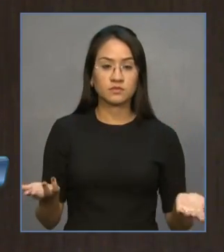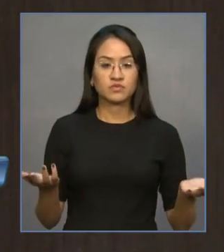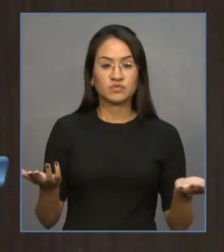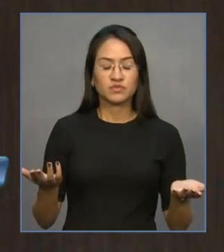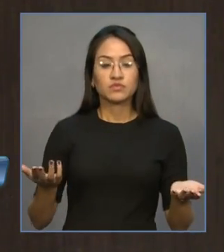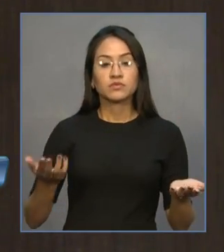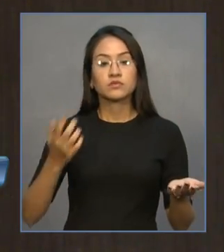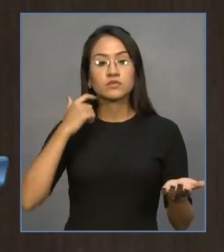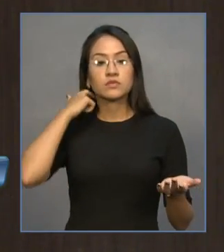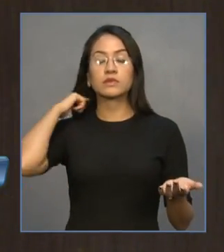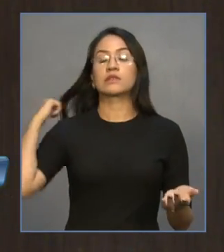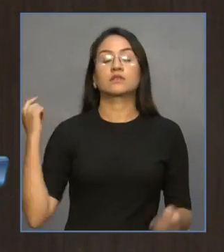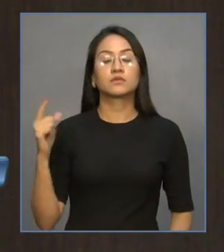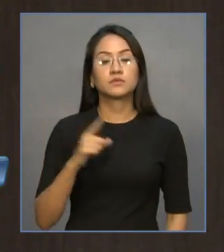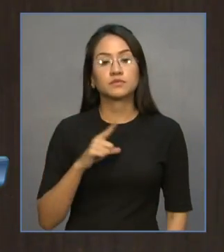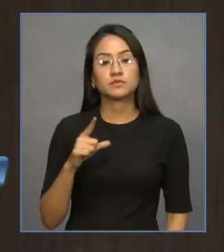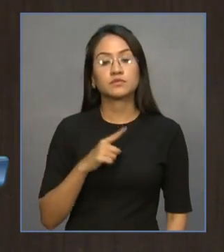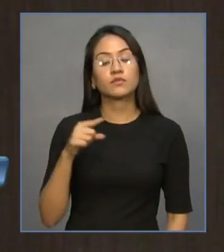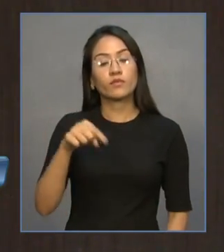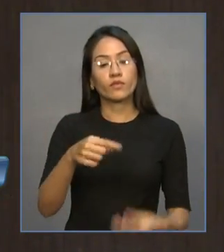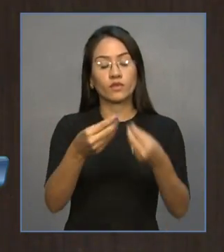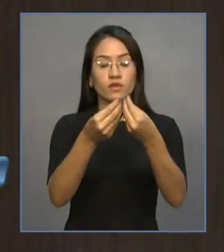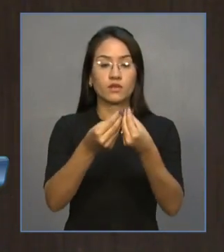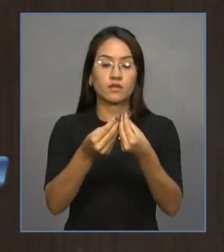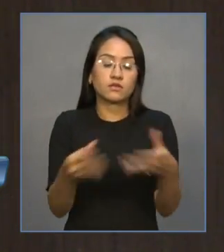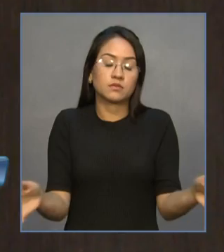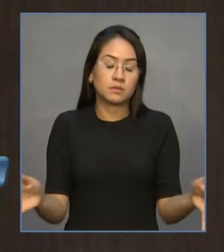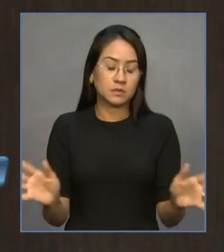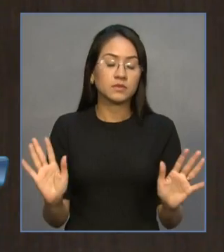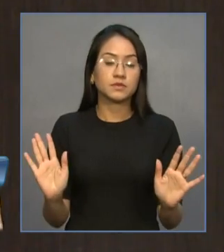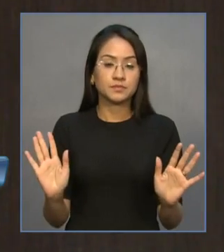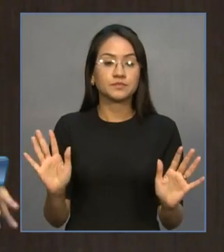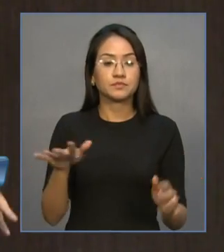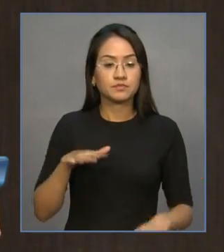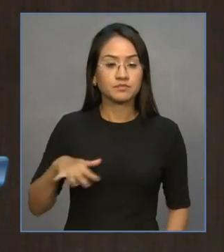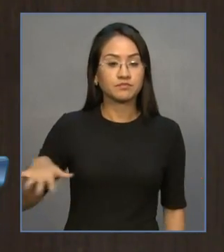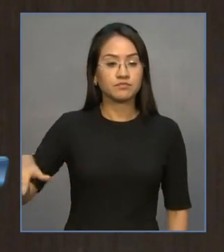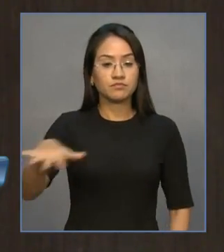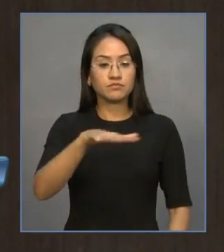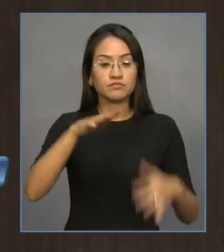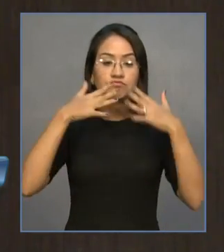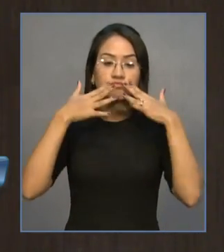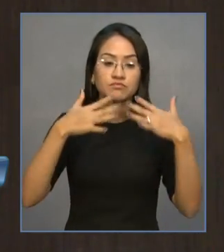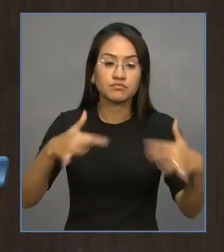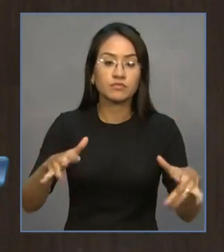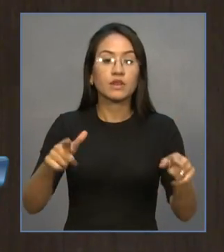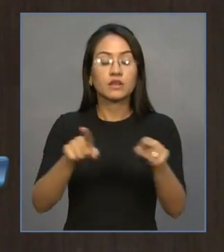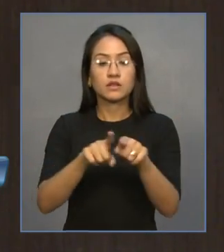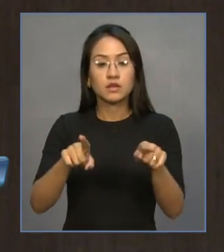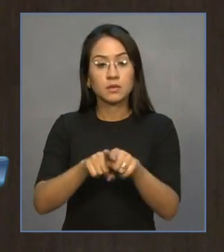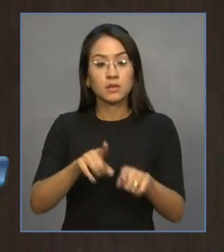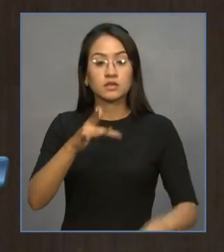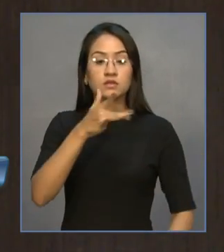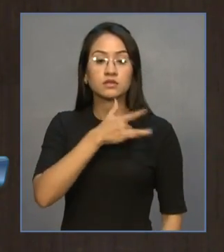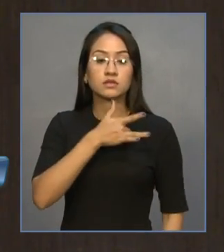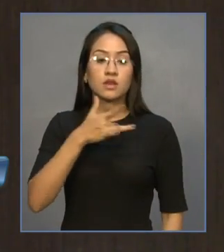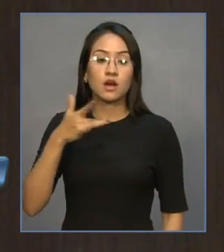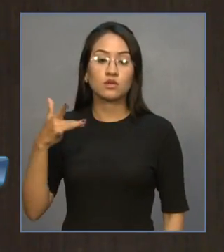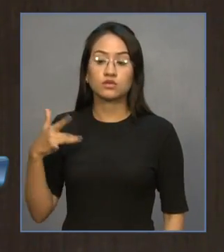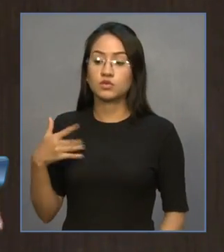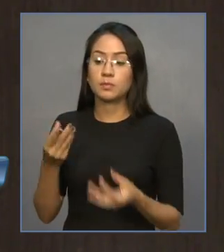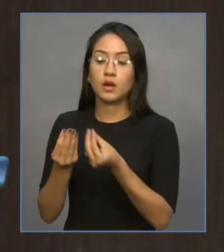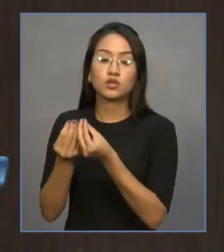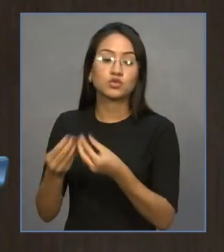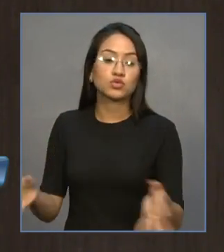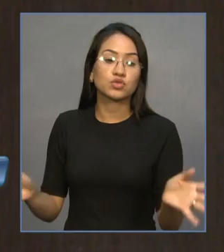poluidoras que danificam o meio ambiente, mas, sobretudo, prejudicam enormemente